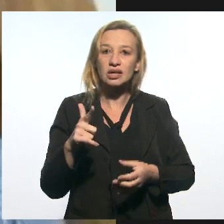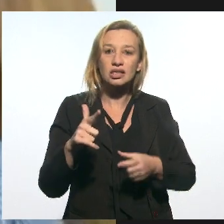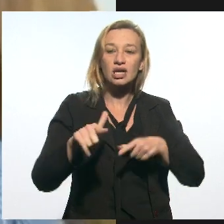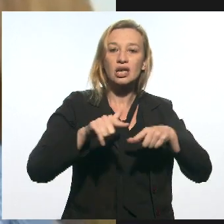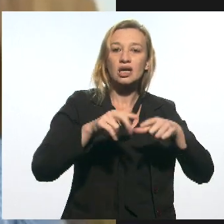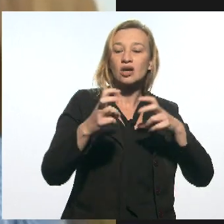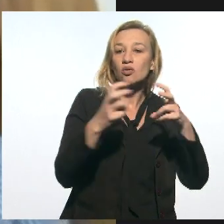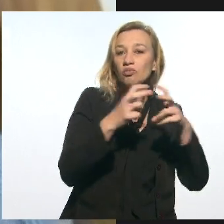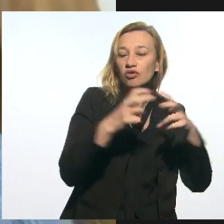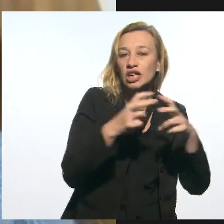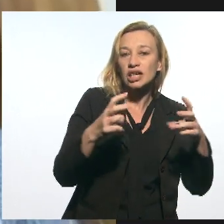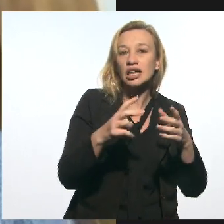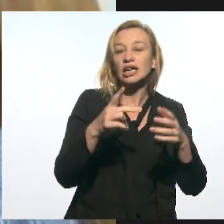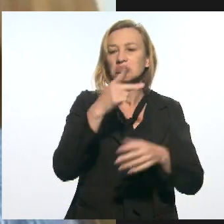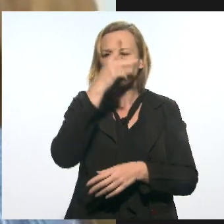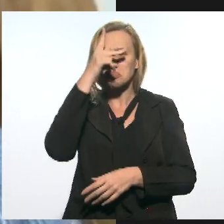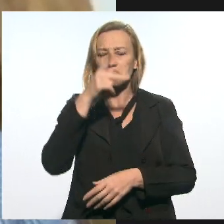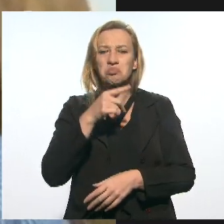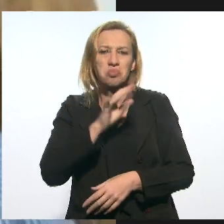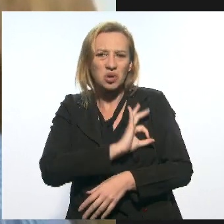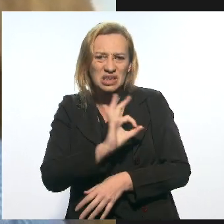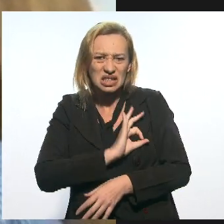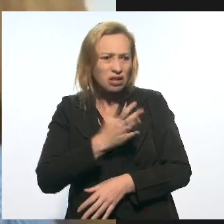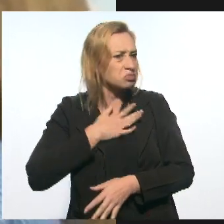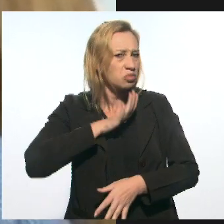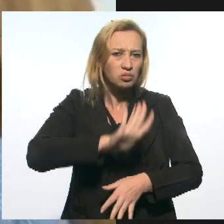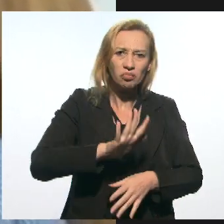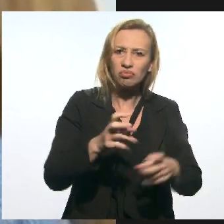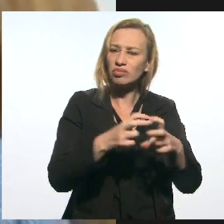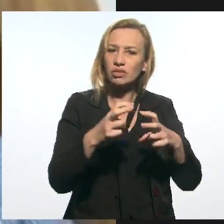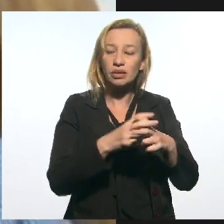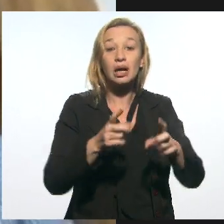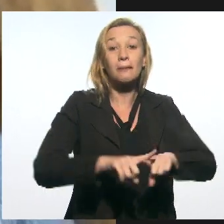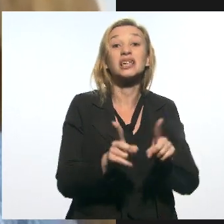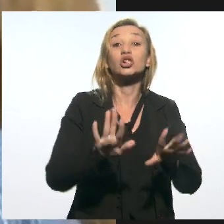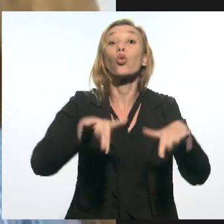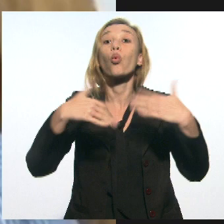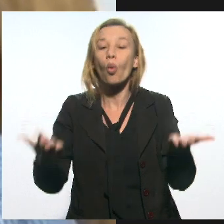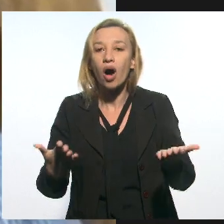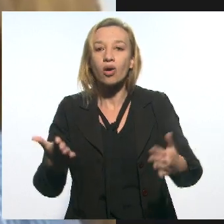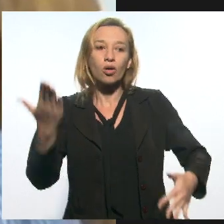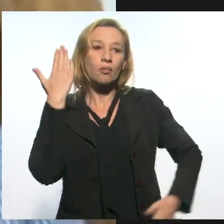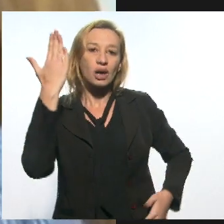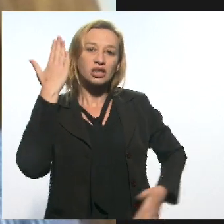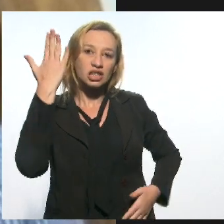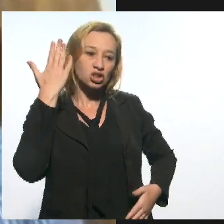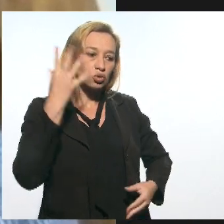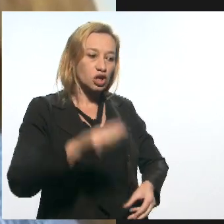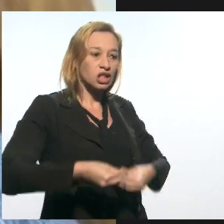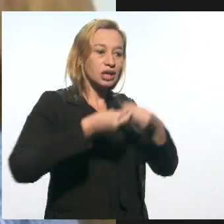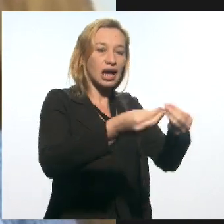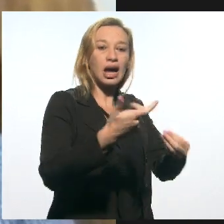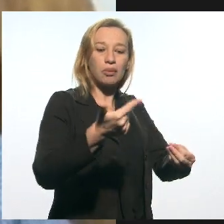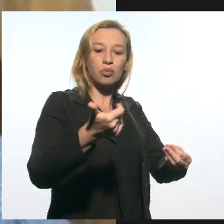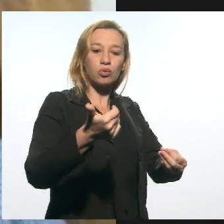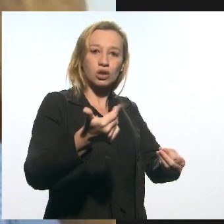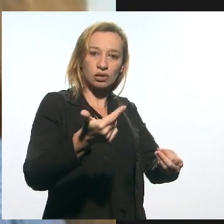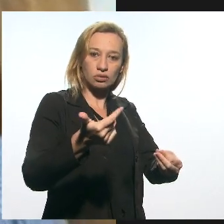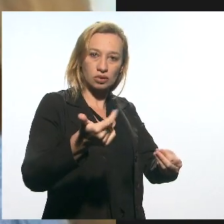policial gosta do confronto. Mas qual é o marginal hoje que entrega no seu fuzil a mais de 50 mil reais para depois ser